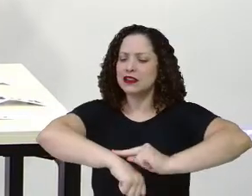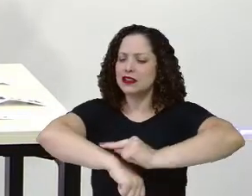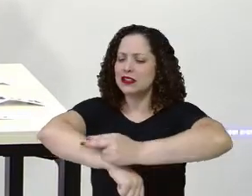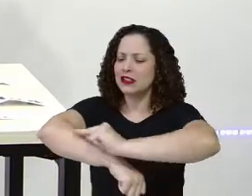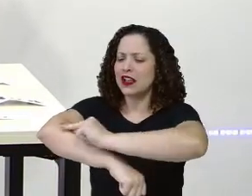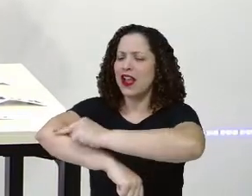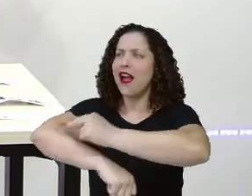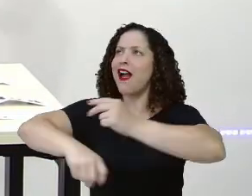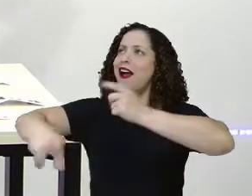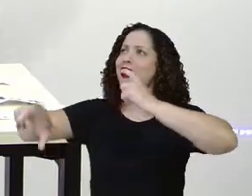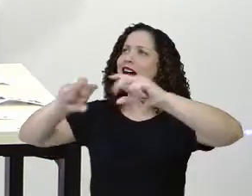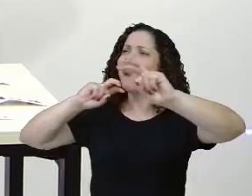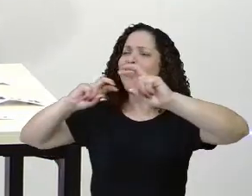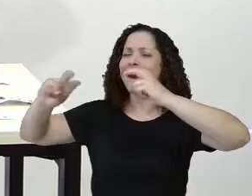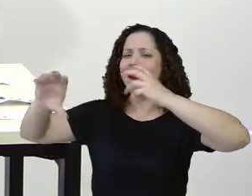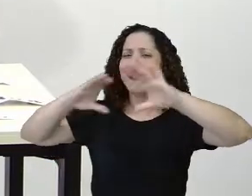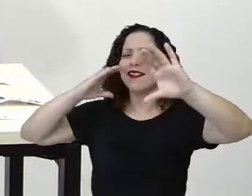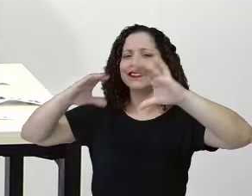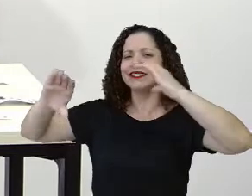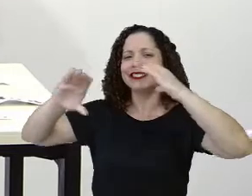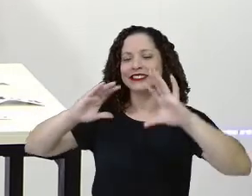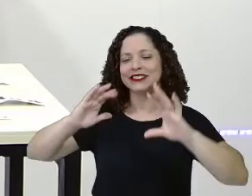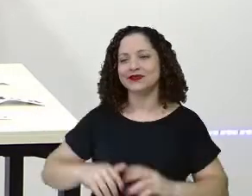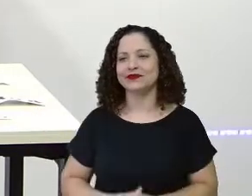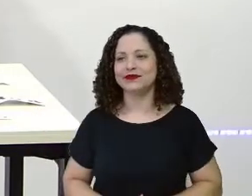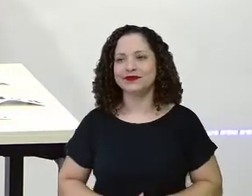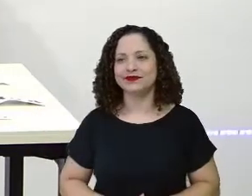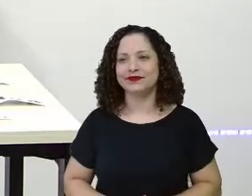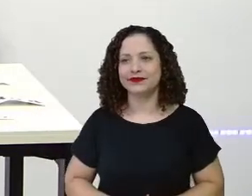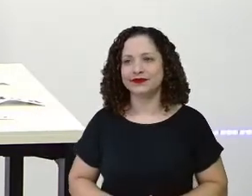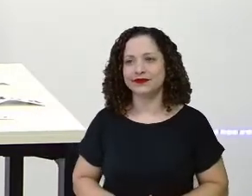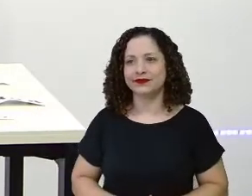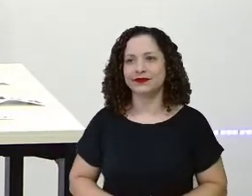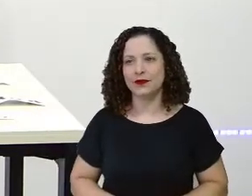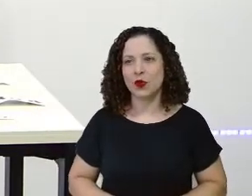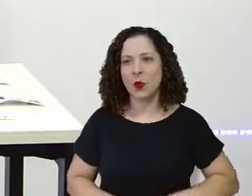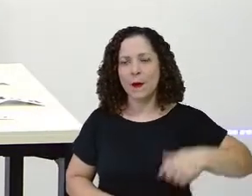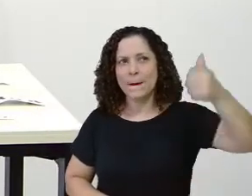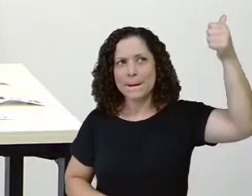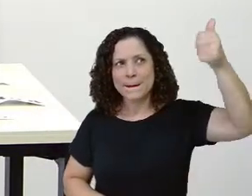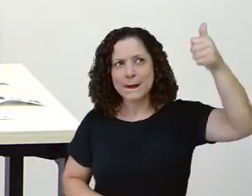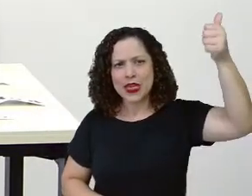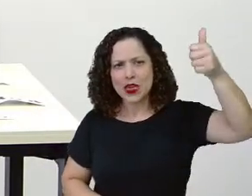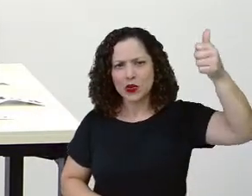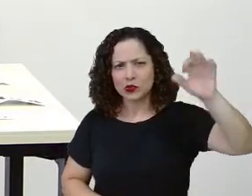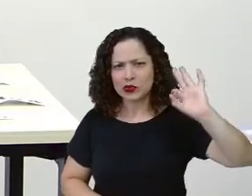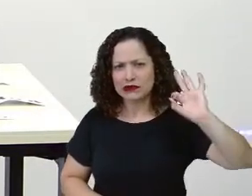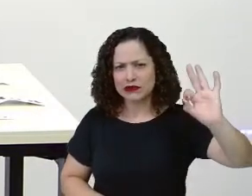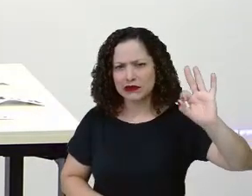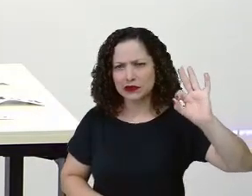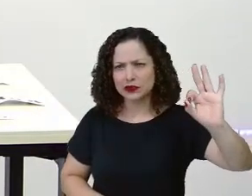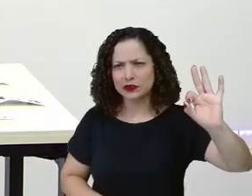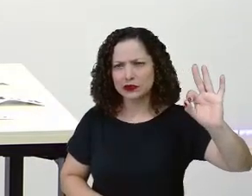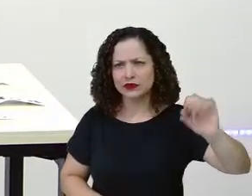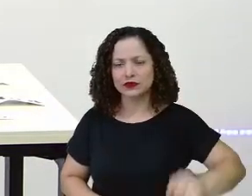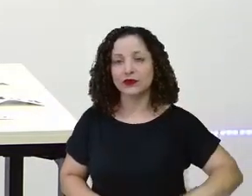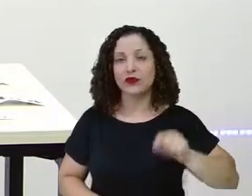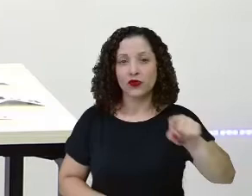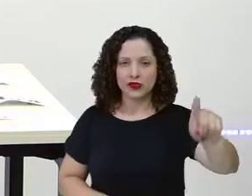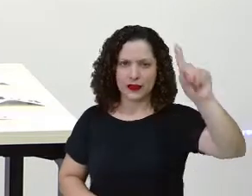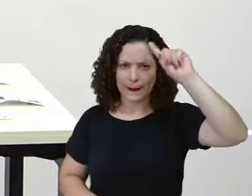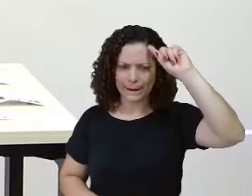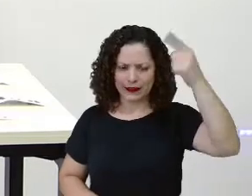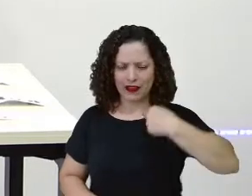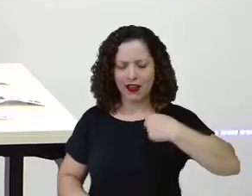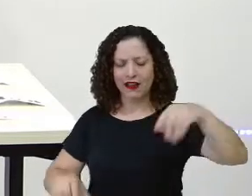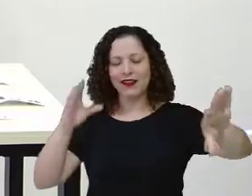Pensando que eu não sabia! Tá certo? Não, né? O primeiro tá certo! Olha aí! Se tu organizou! Você me mandou cantar!